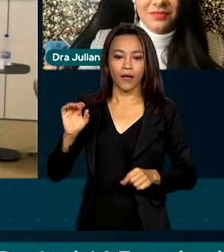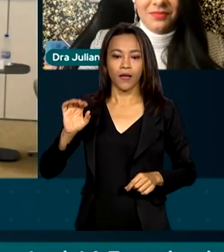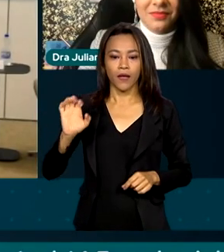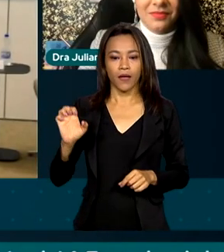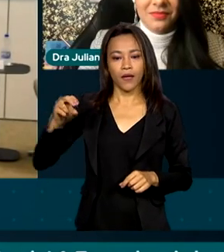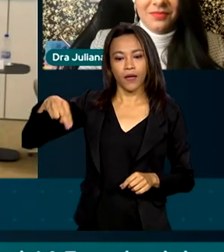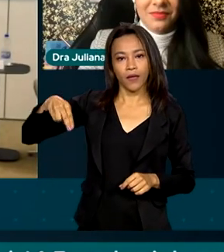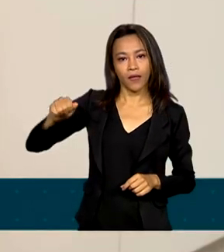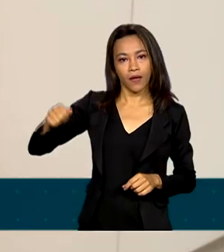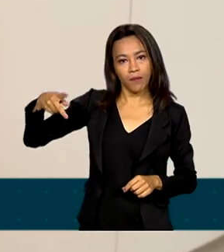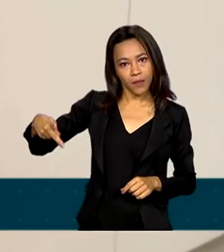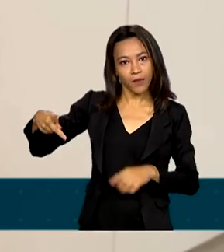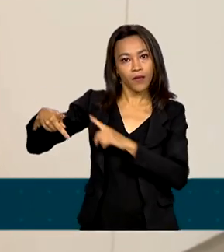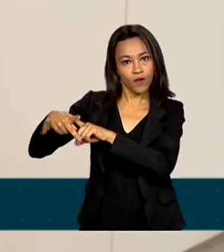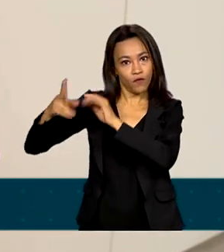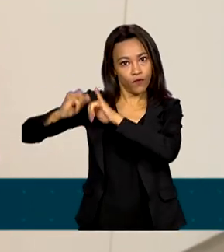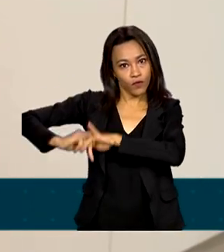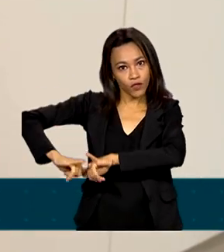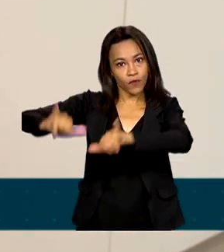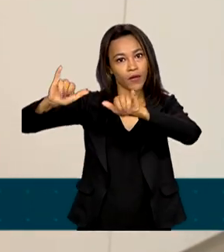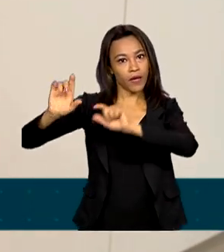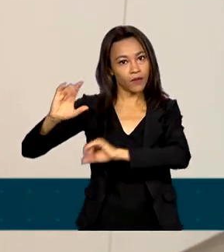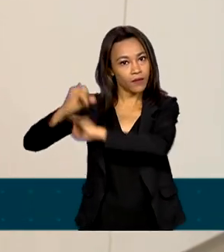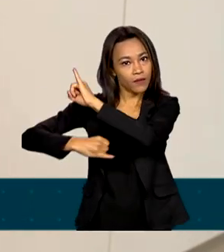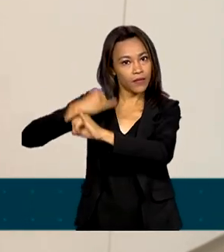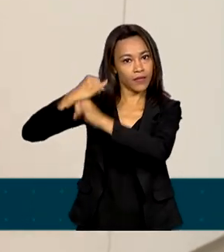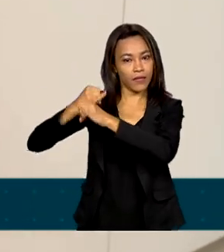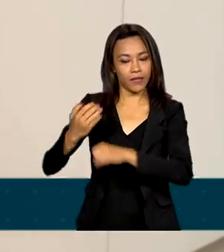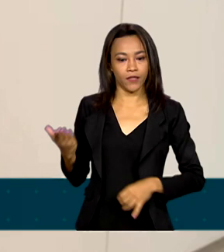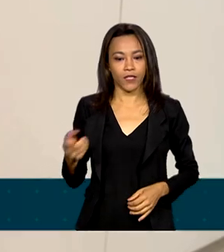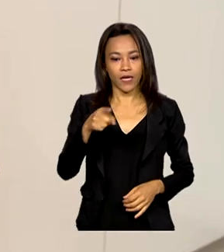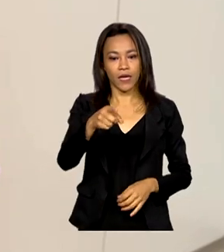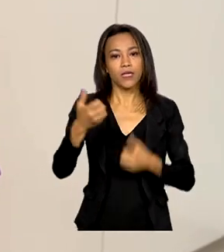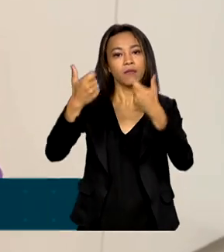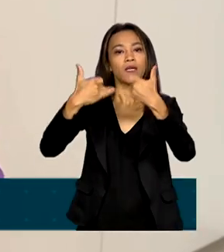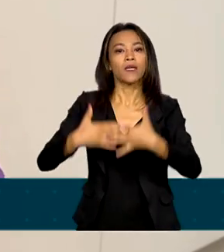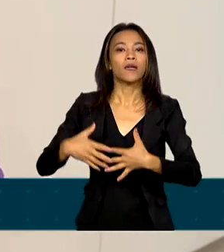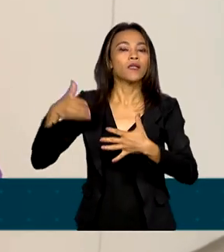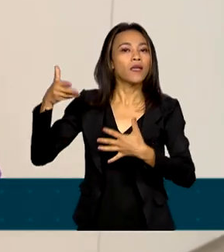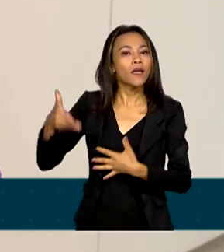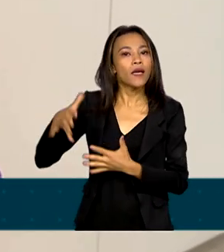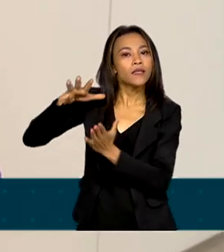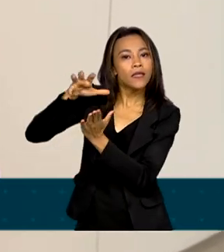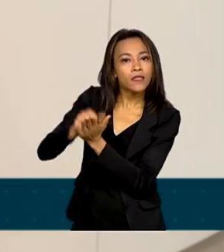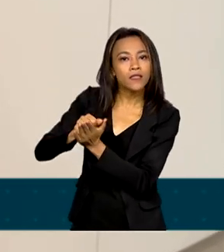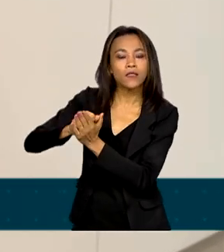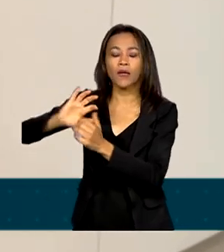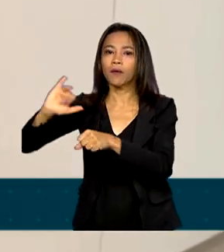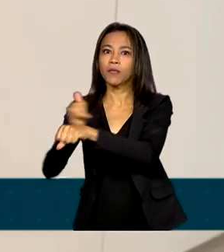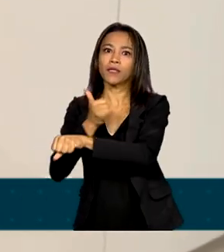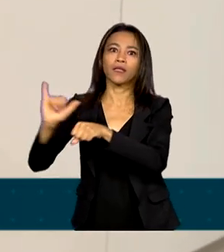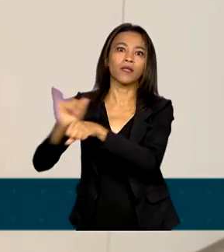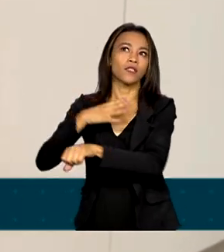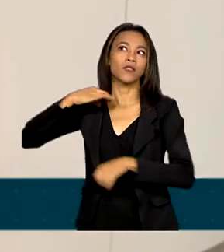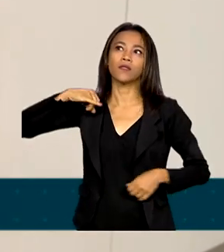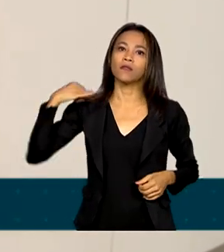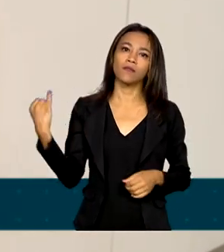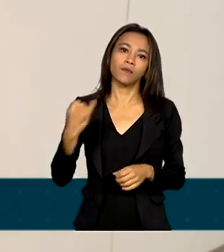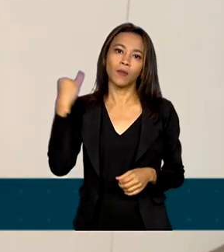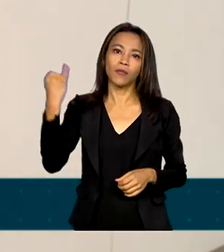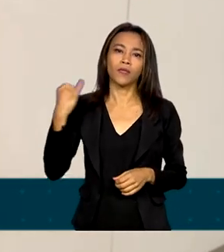transmitido pela internet. O Observatório de Pessoal é um grande passo do Ministério da Gestão e Inovação em Serviços, que